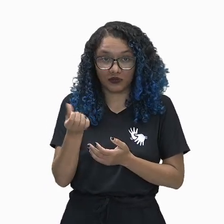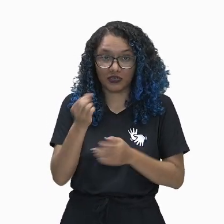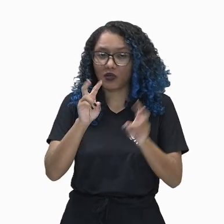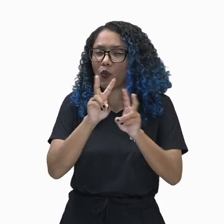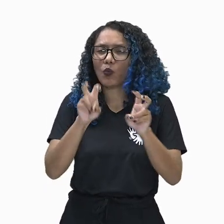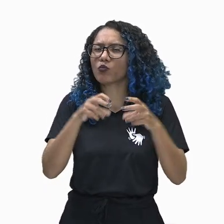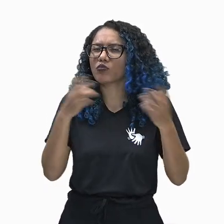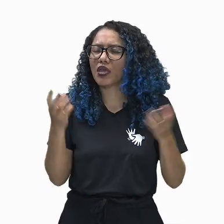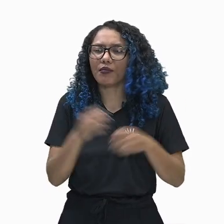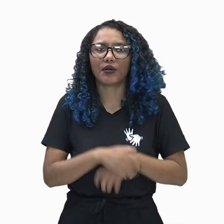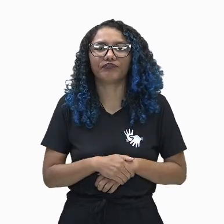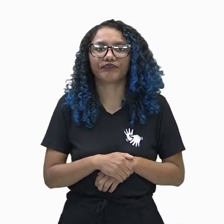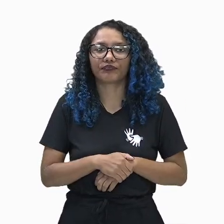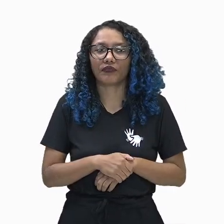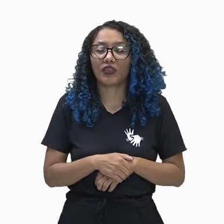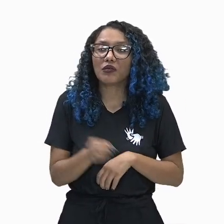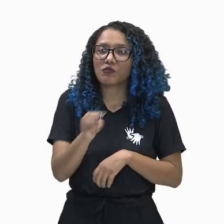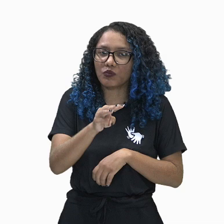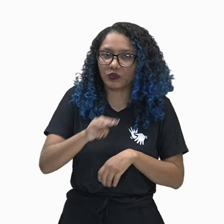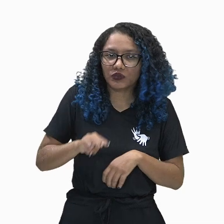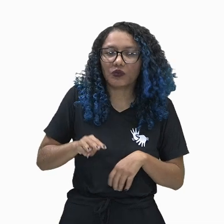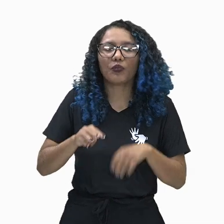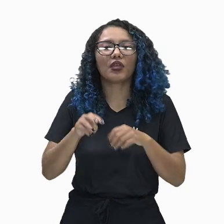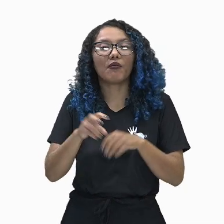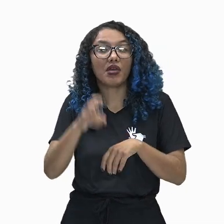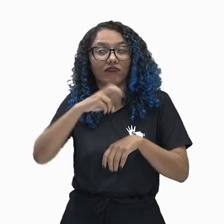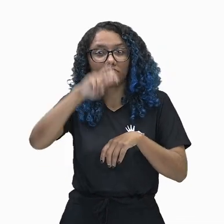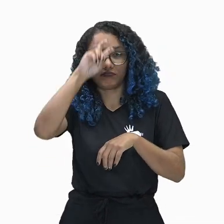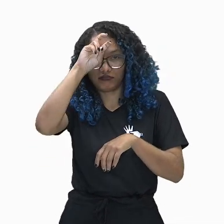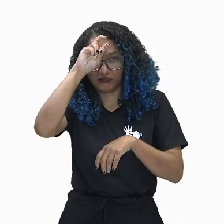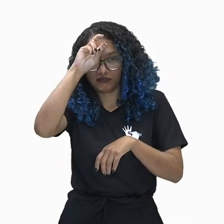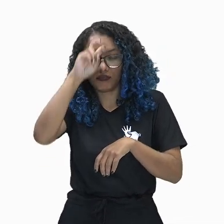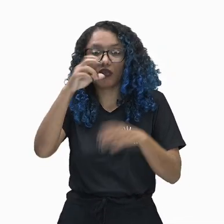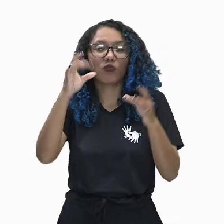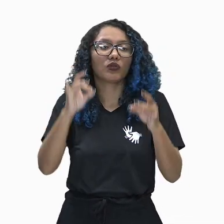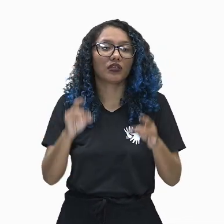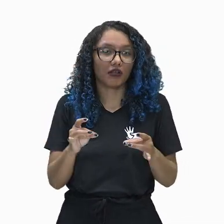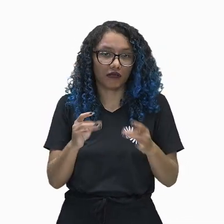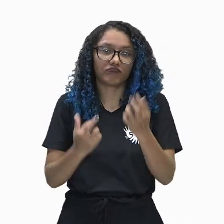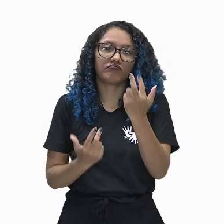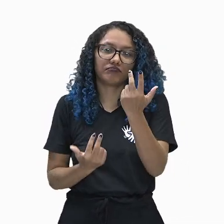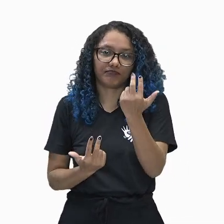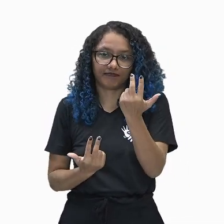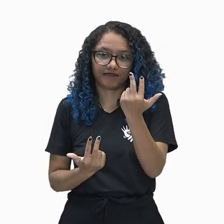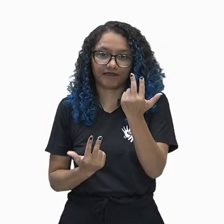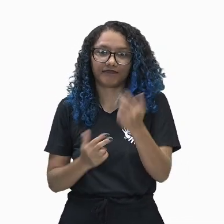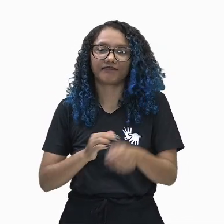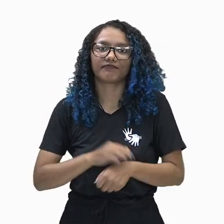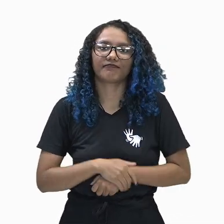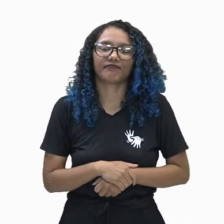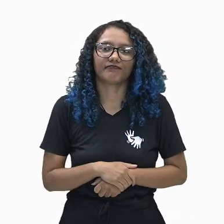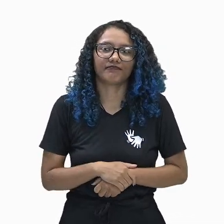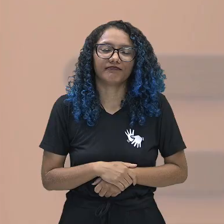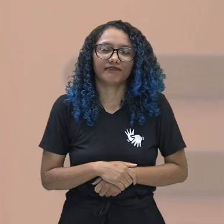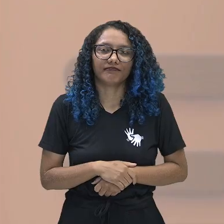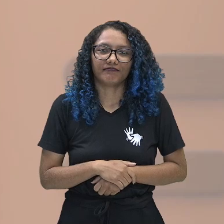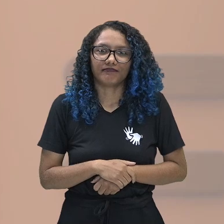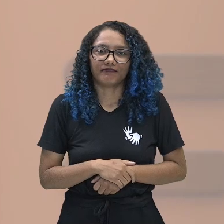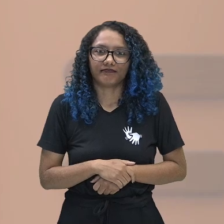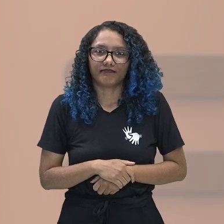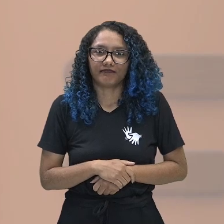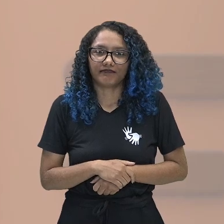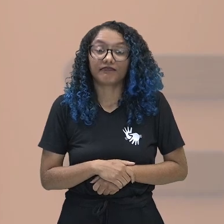conhecimento, Mesopotâmia e Egito. Detalhamento, Mesopotâmia e Egito.